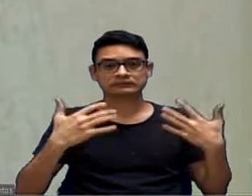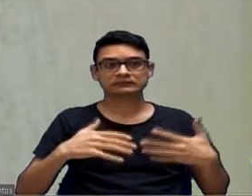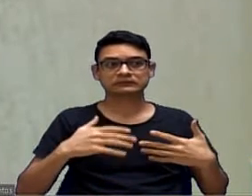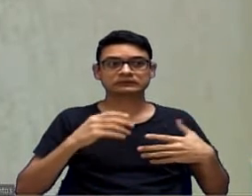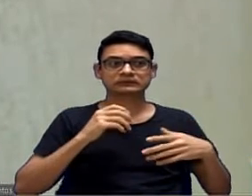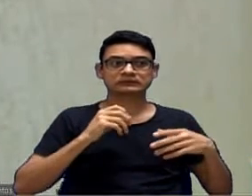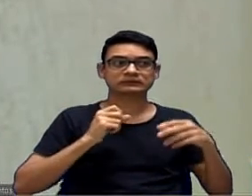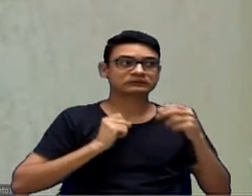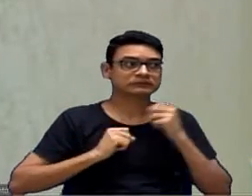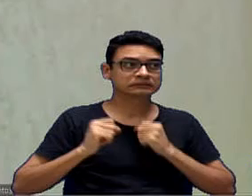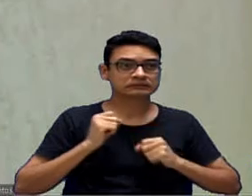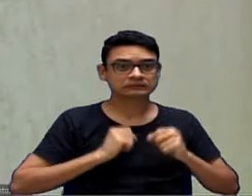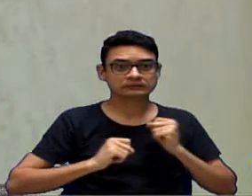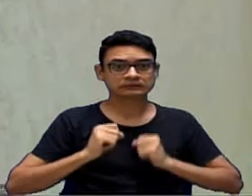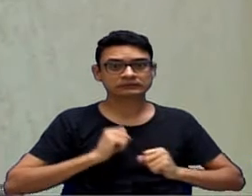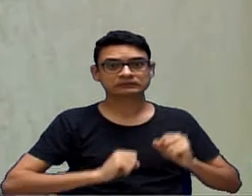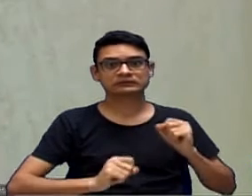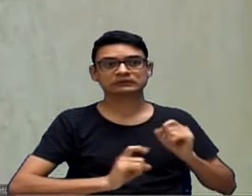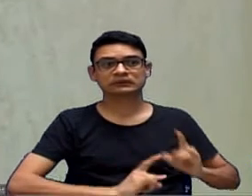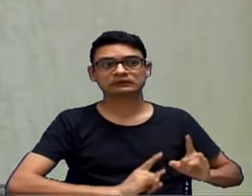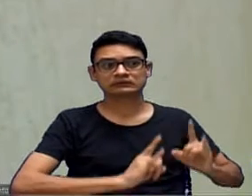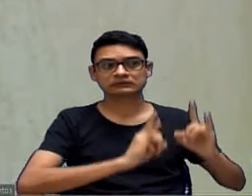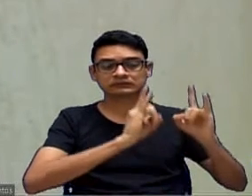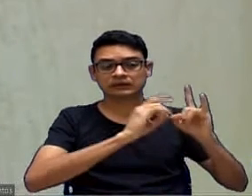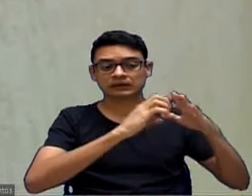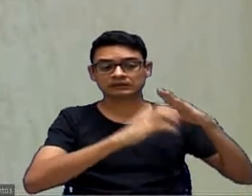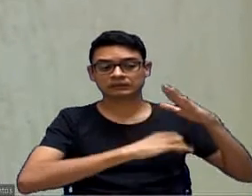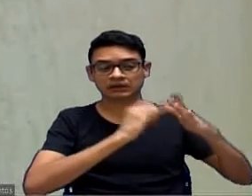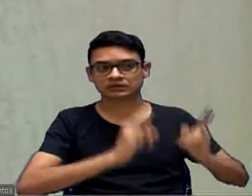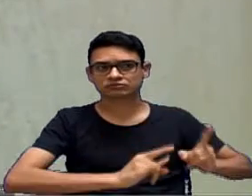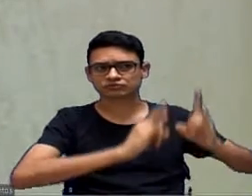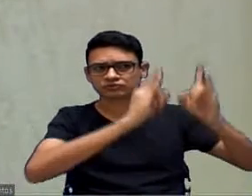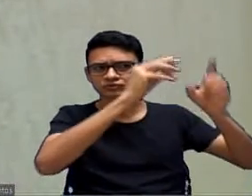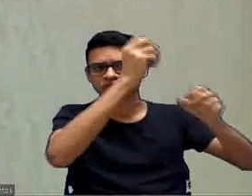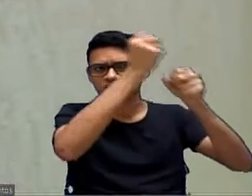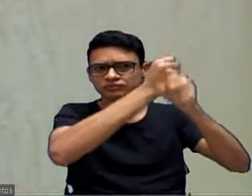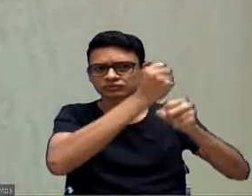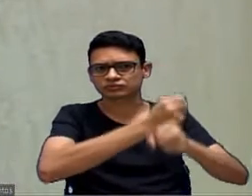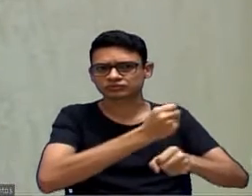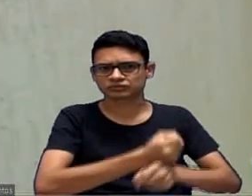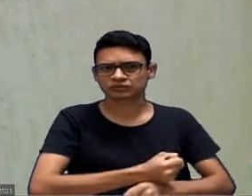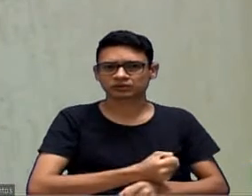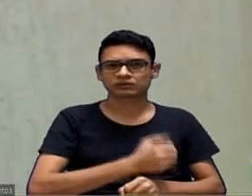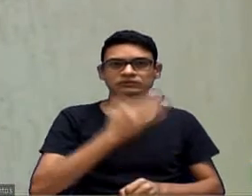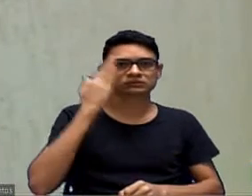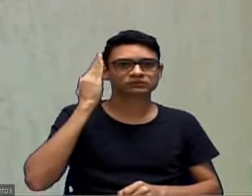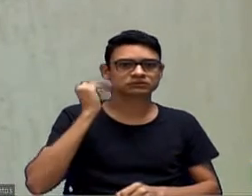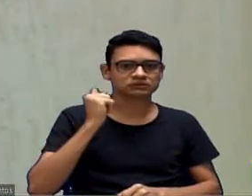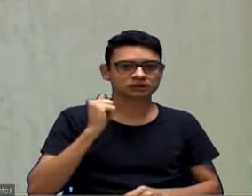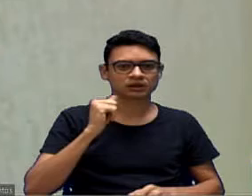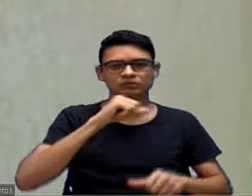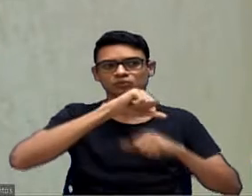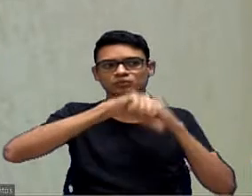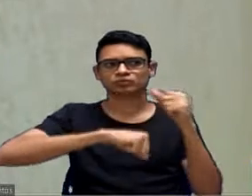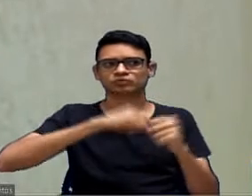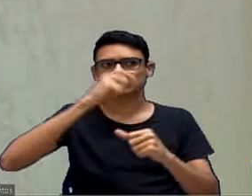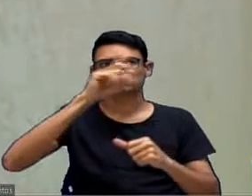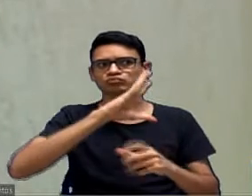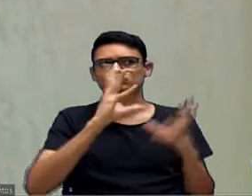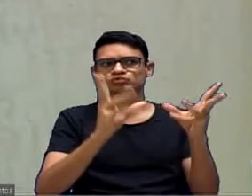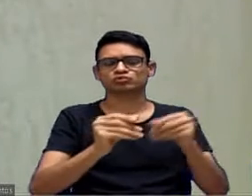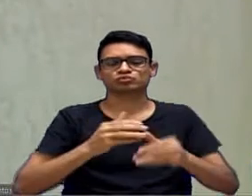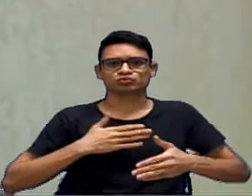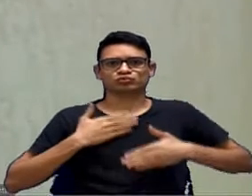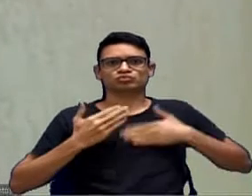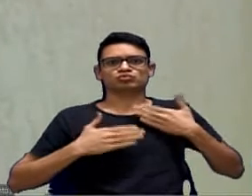construtoras. Eu sei que teve mudanças aí que assustou todo mundo. O certo é